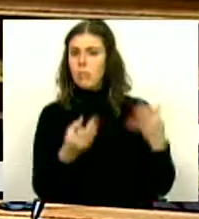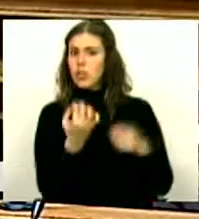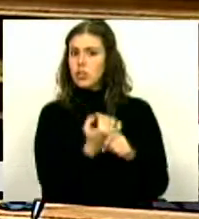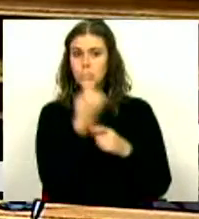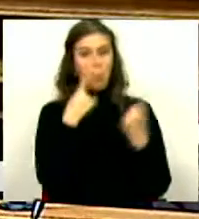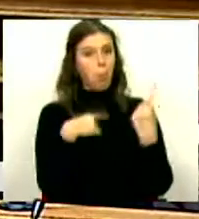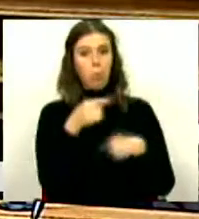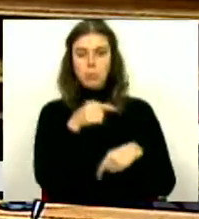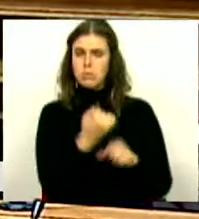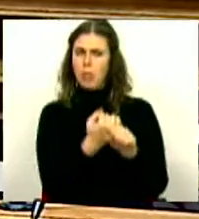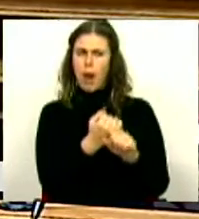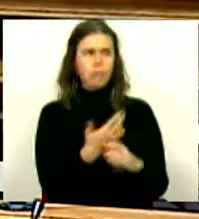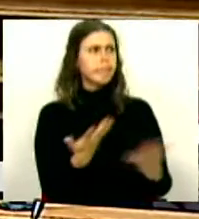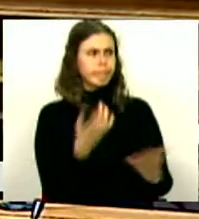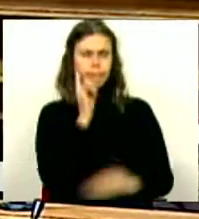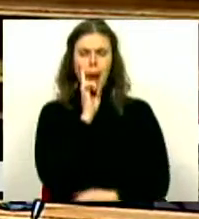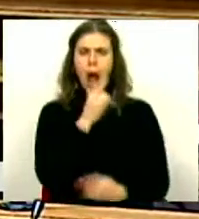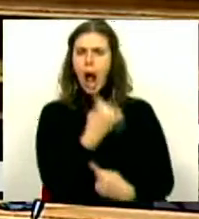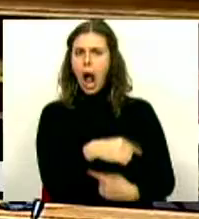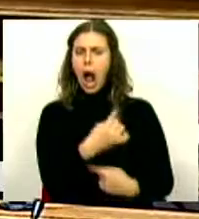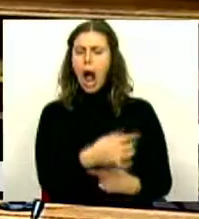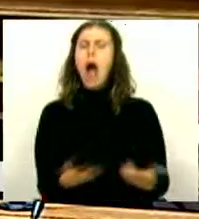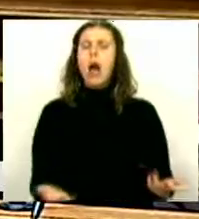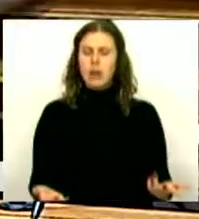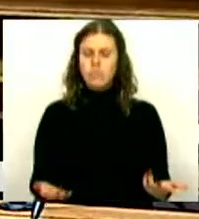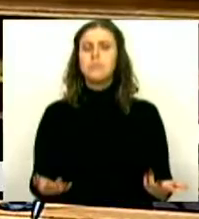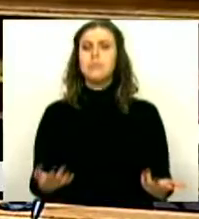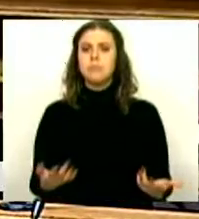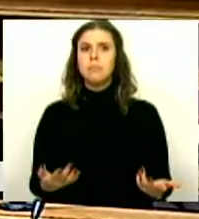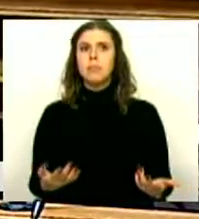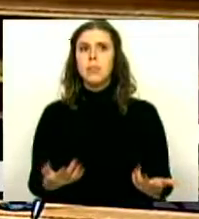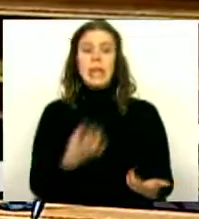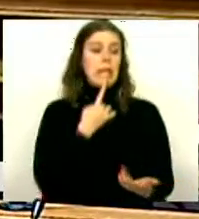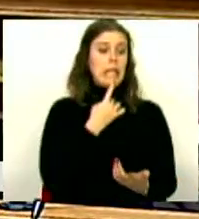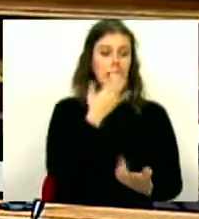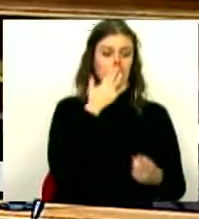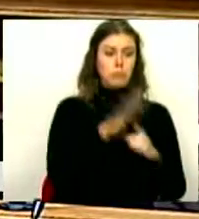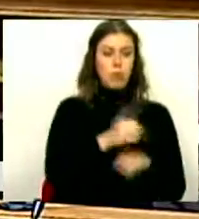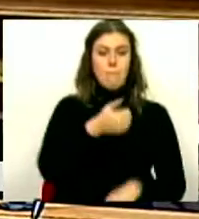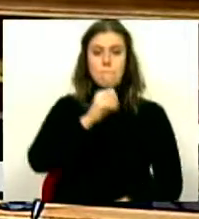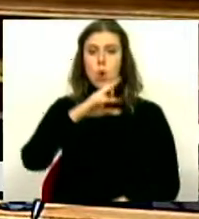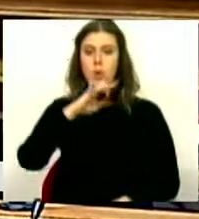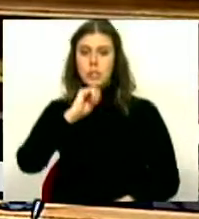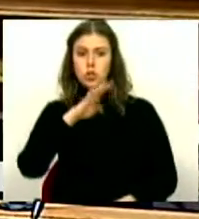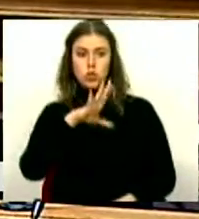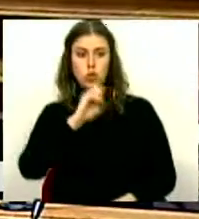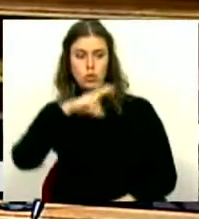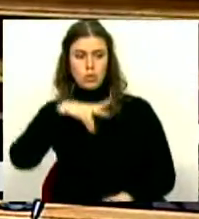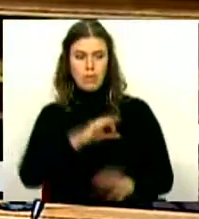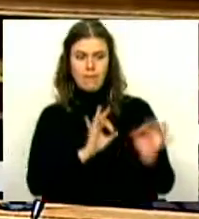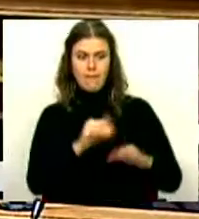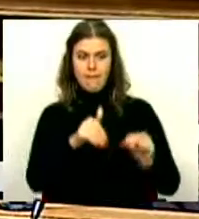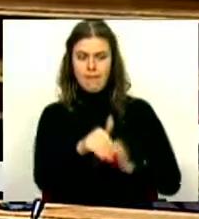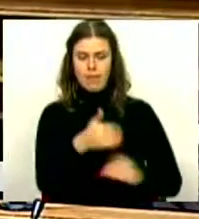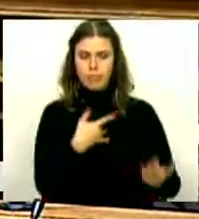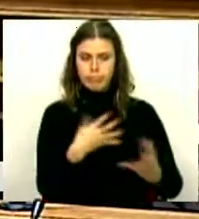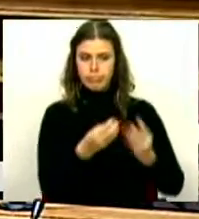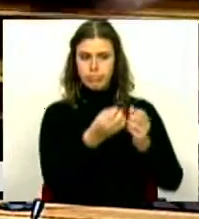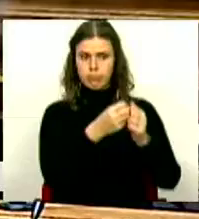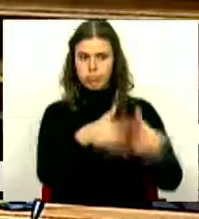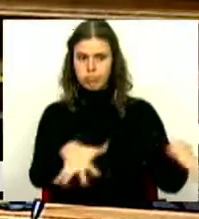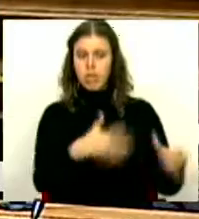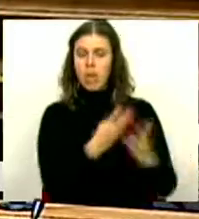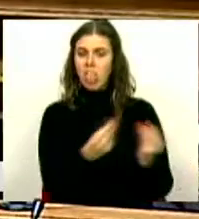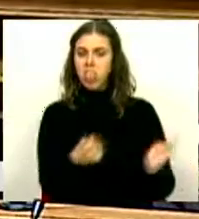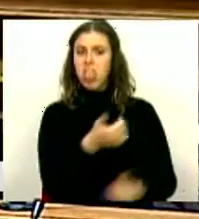público tem um papel essencial. Na Grã-Bretanha, por exemplo, Boris Johnson se prepara para desmantelar a BBC.